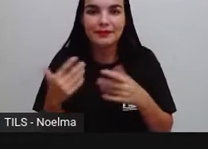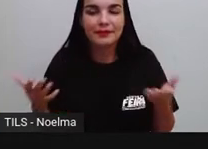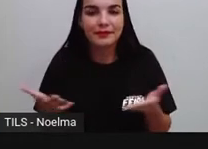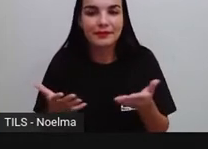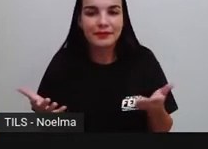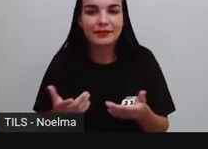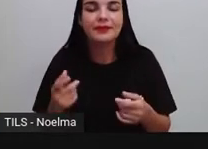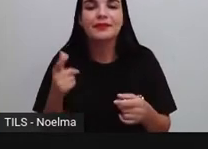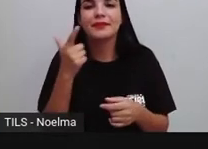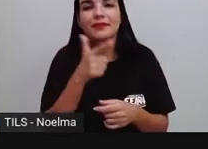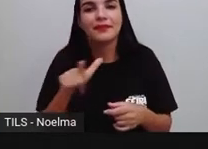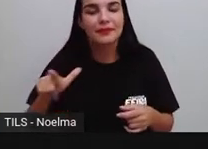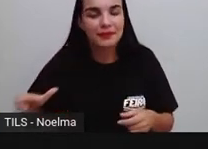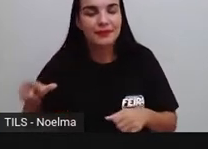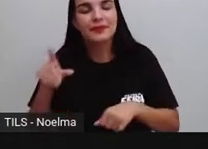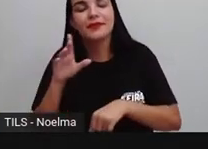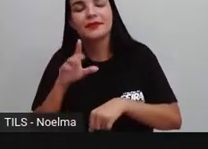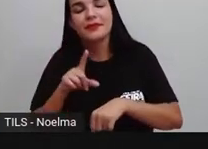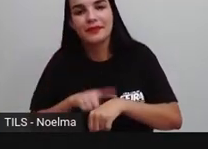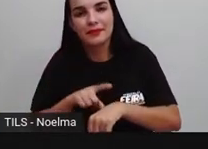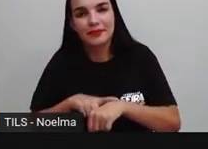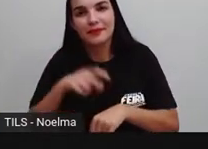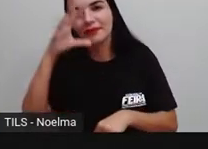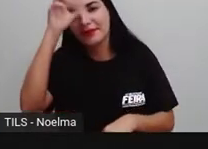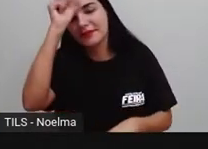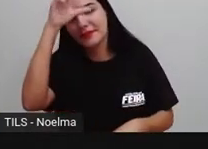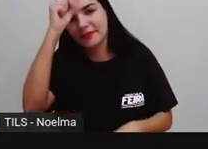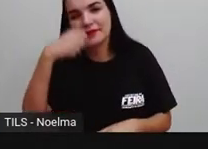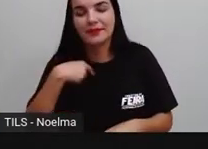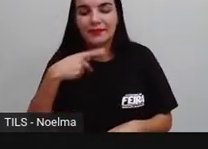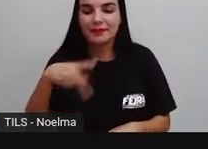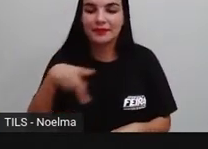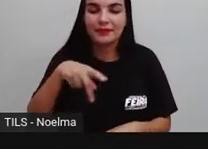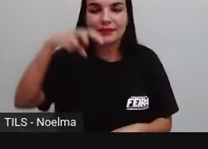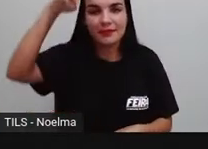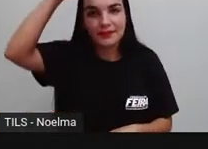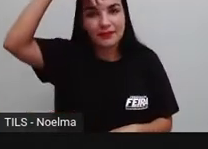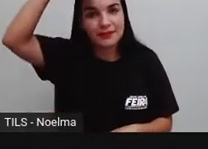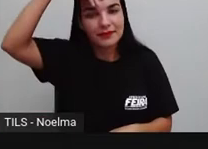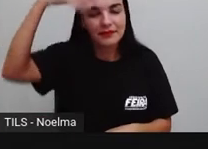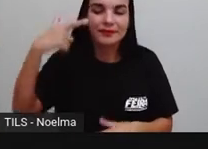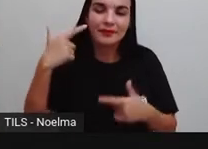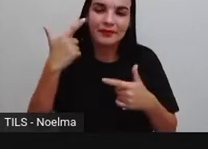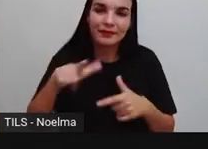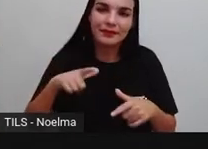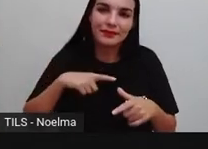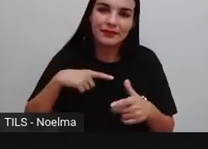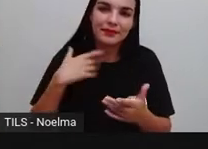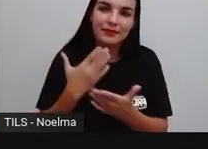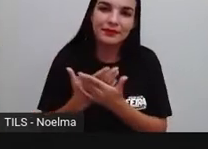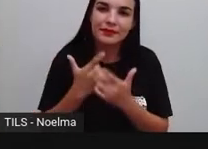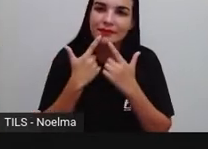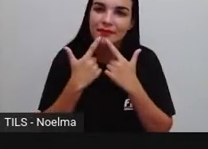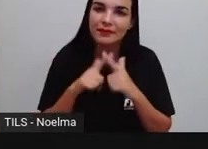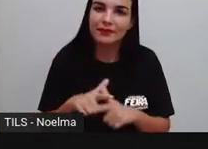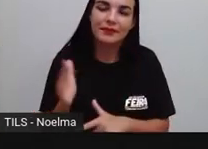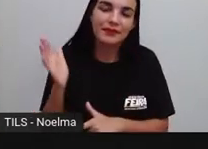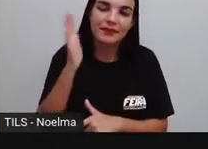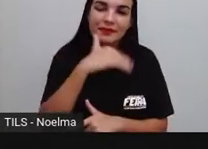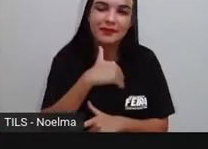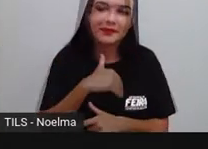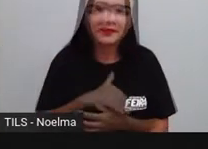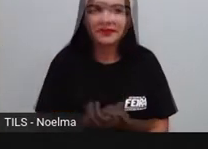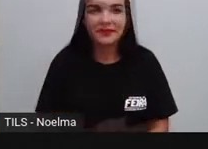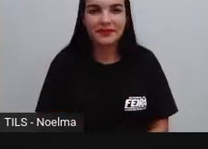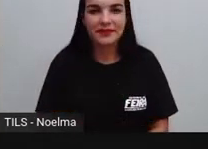porque nós estamos aqui reunidos para mais um momento de muito aprendizado. Eu sou a professora Mish e nós teremos aula de linguagens. Vamos à